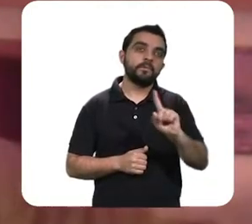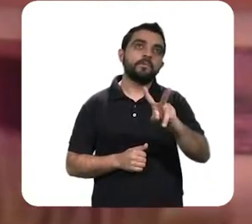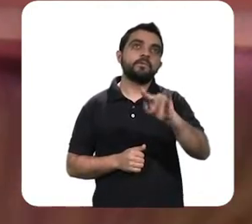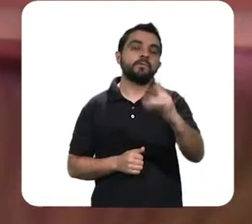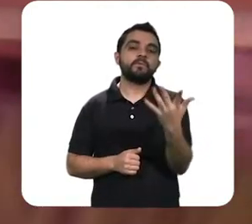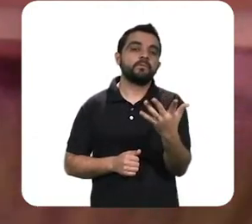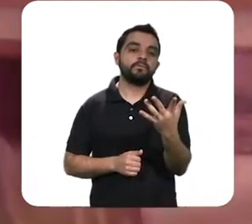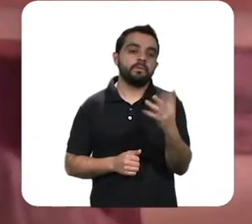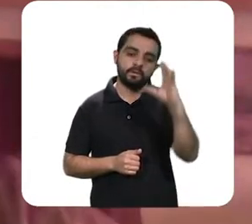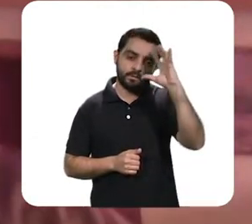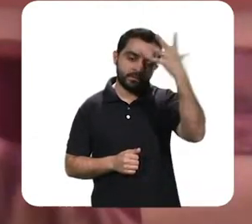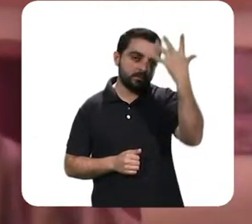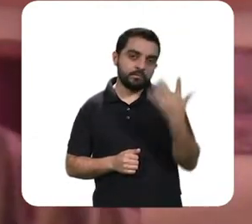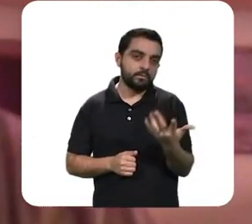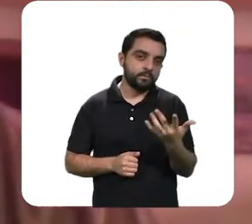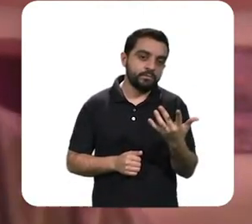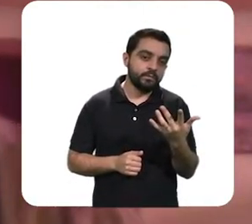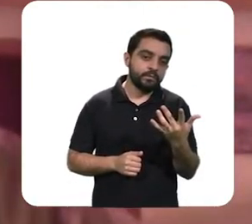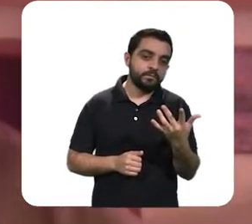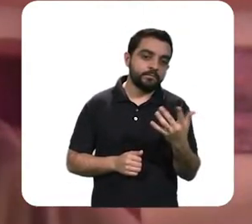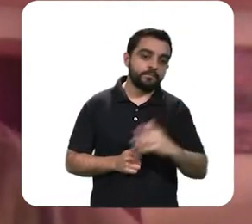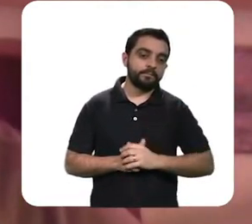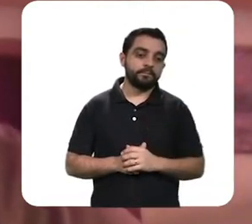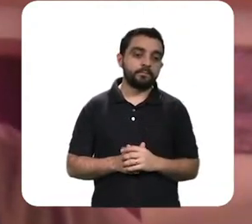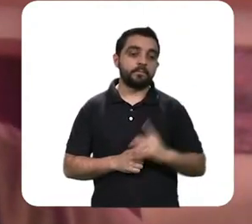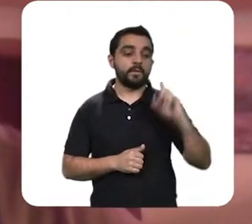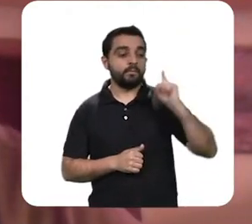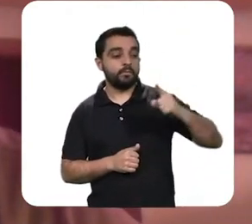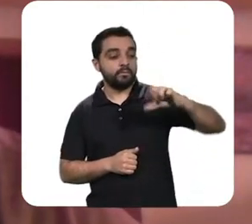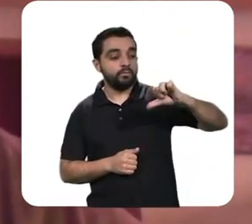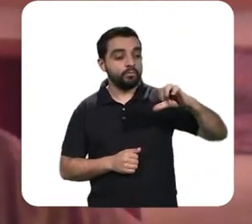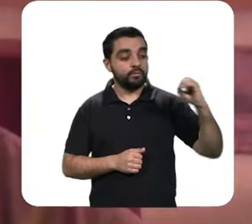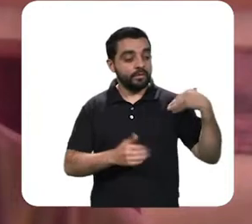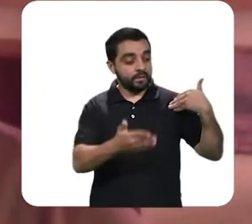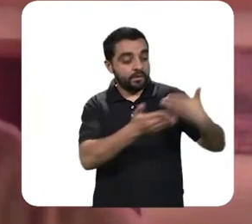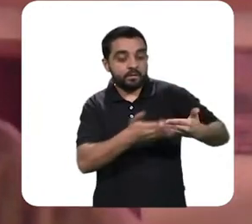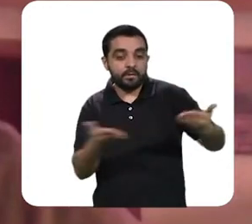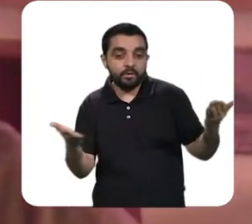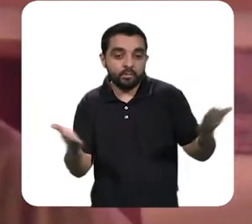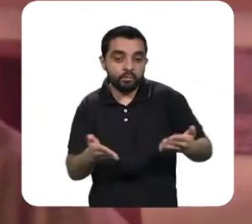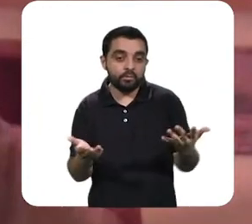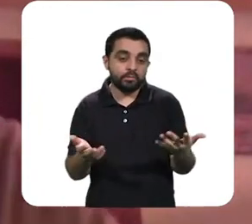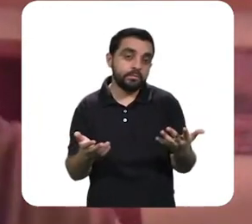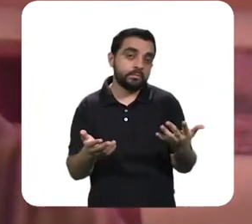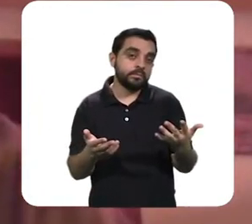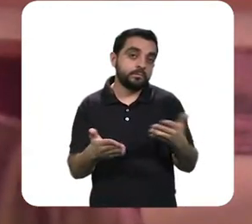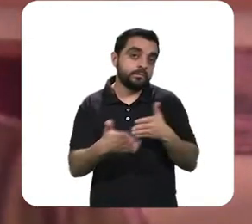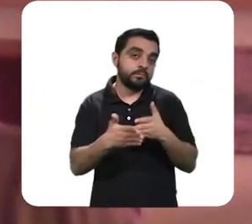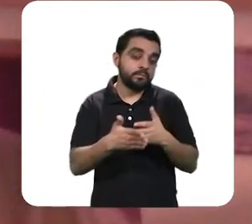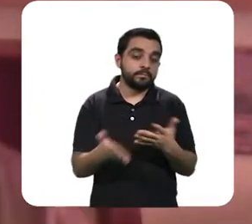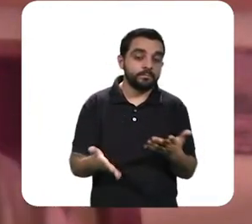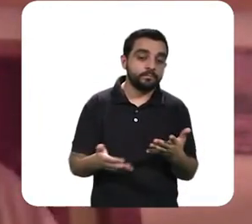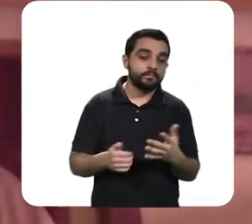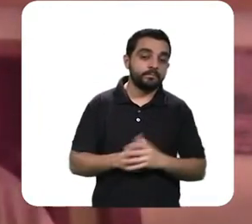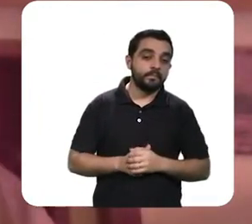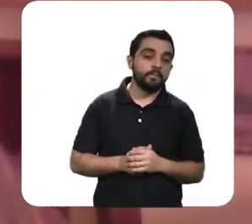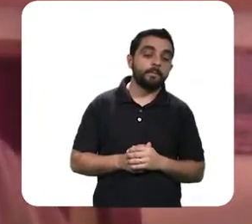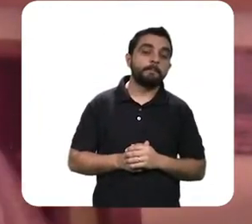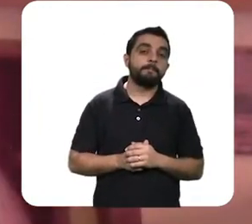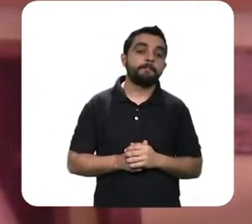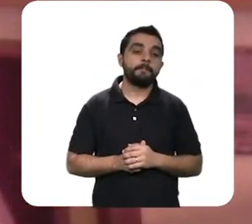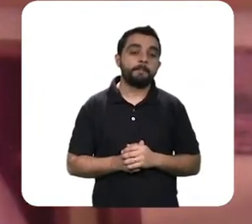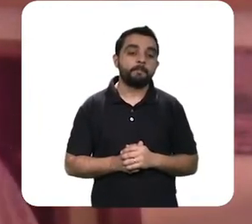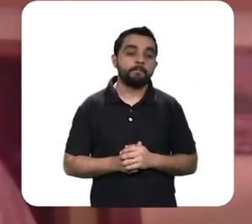continuidade entre os governos que desde 1990 pra cá nos desgovernaram agora eles foram colocados dentro de realidade